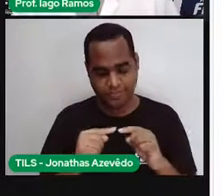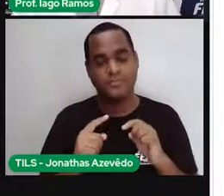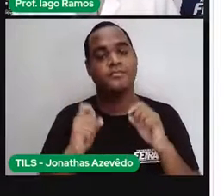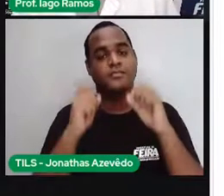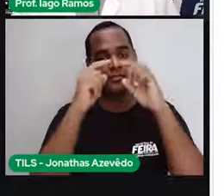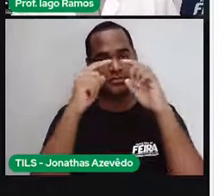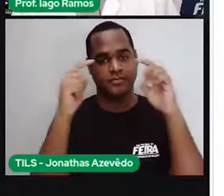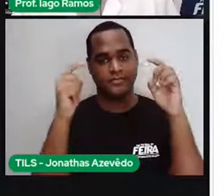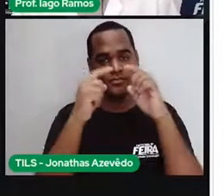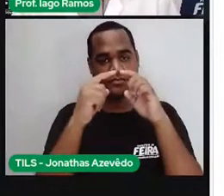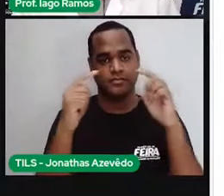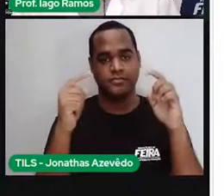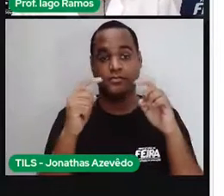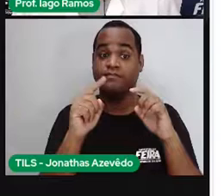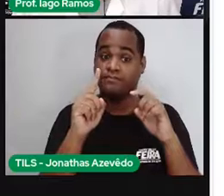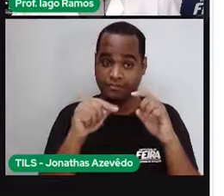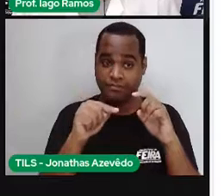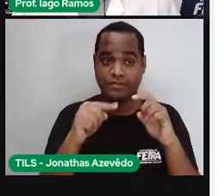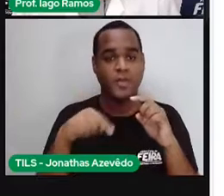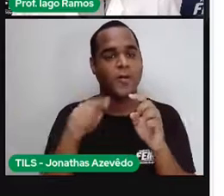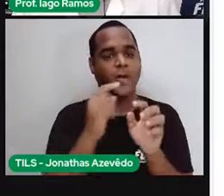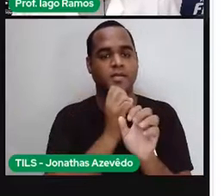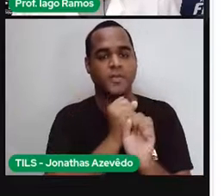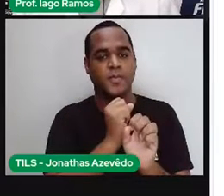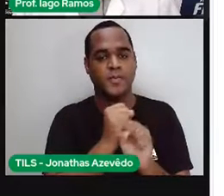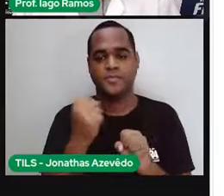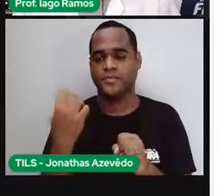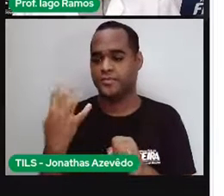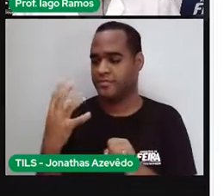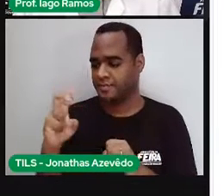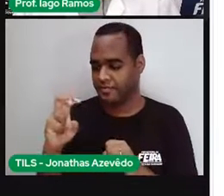e quanto dos lados vai ter a mesma medida.